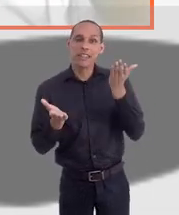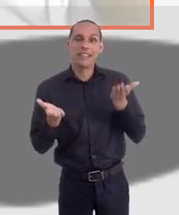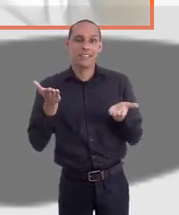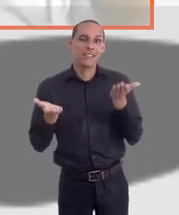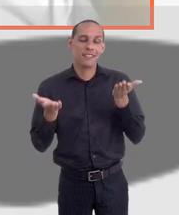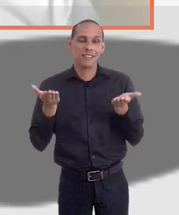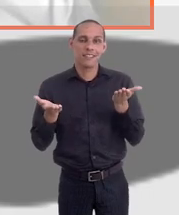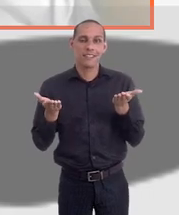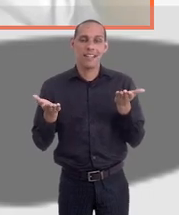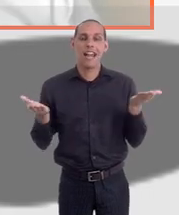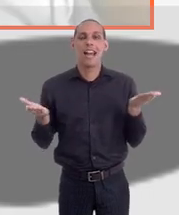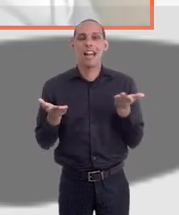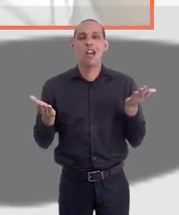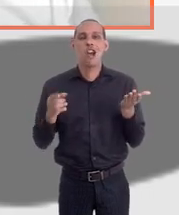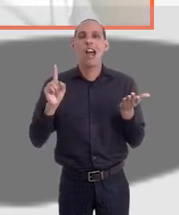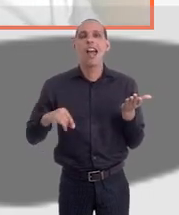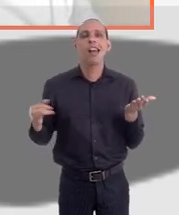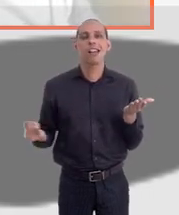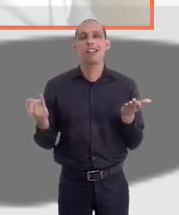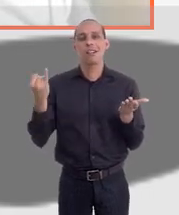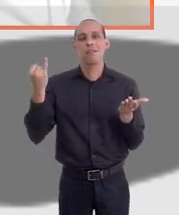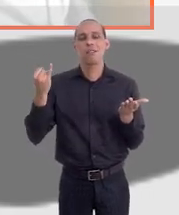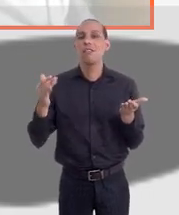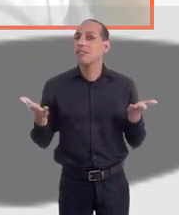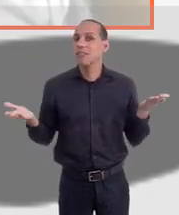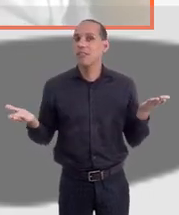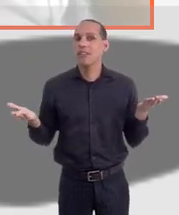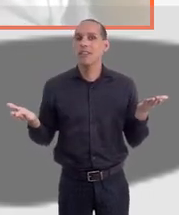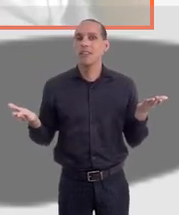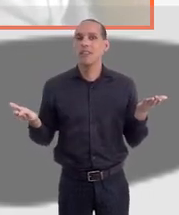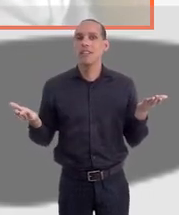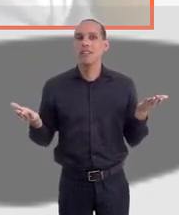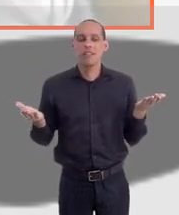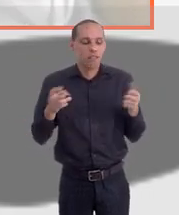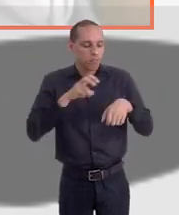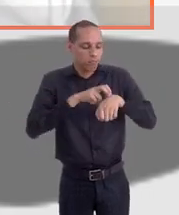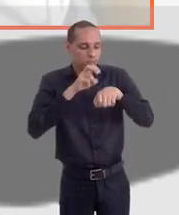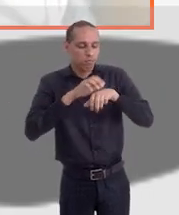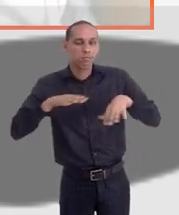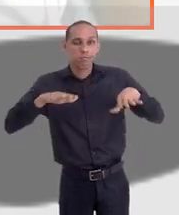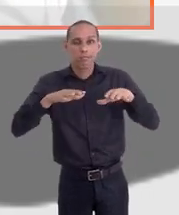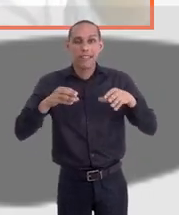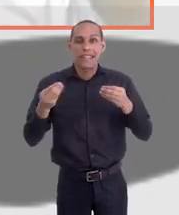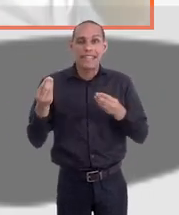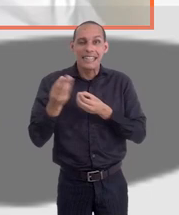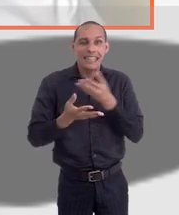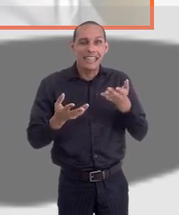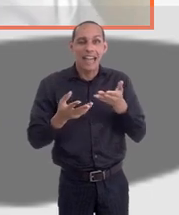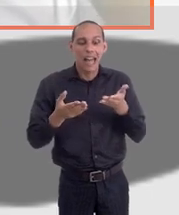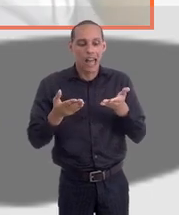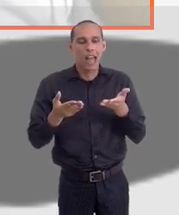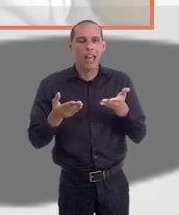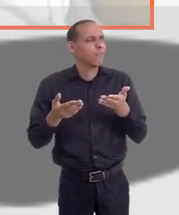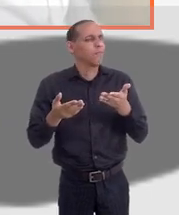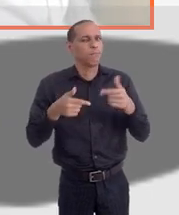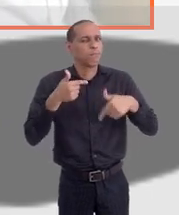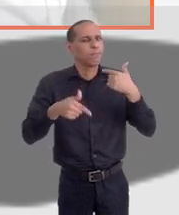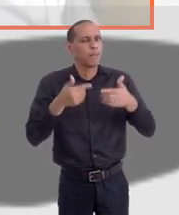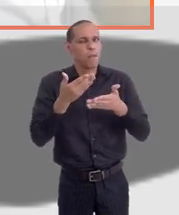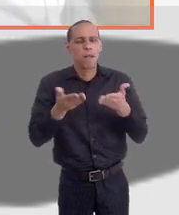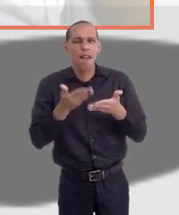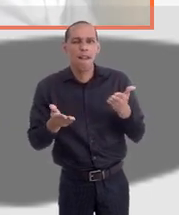estabilidade, ela começou a ter uma grande importância no momento em que a situação da pandemia trouxe desemprego, falta de oportunidade,